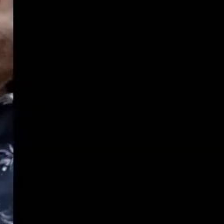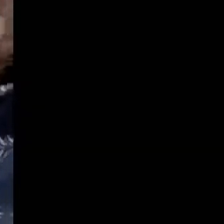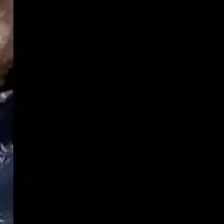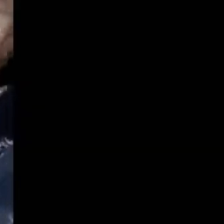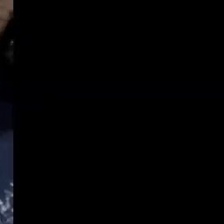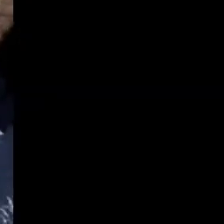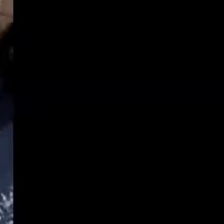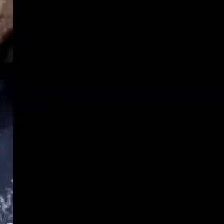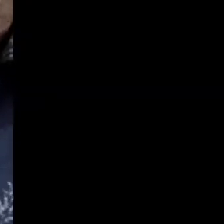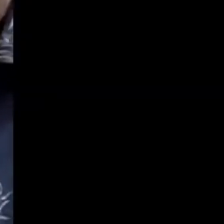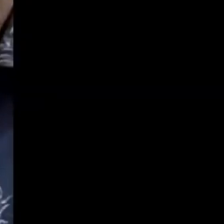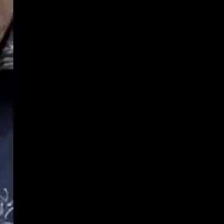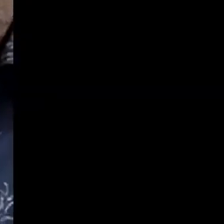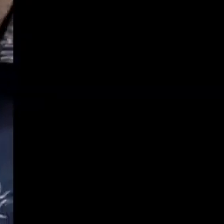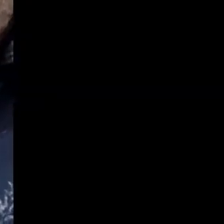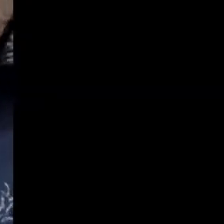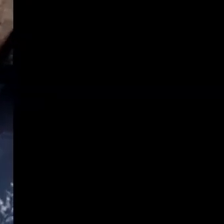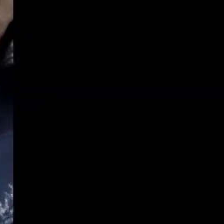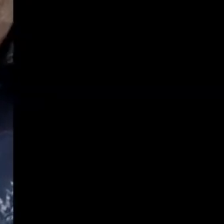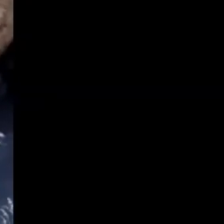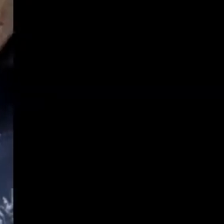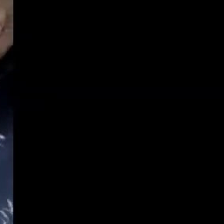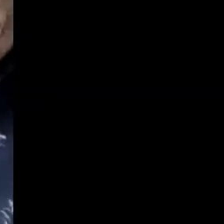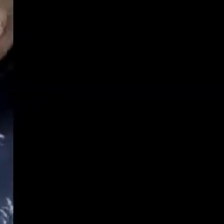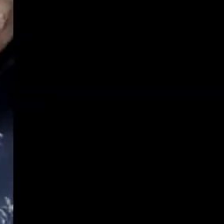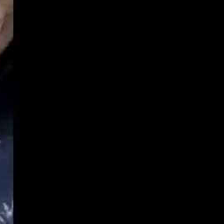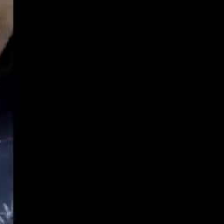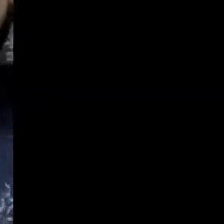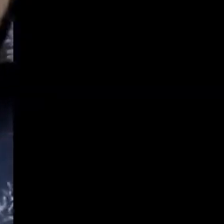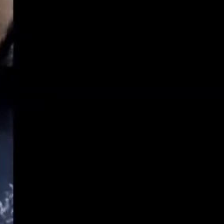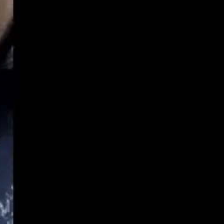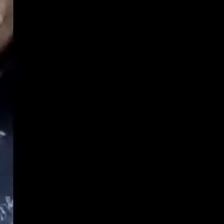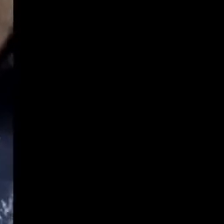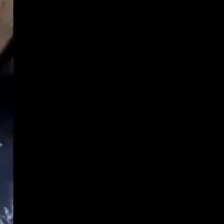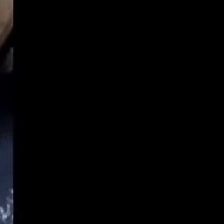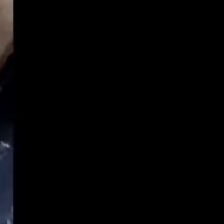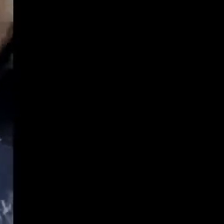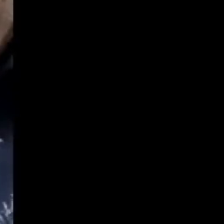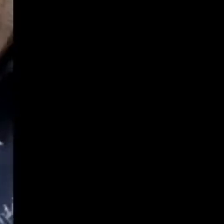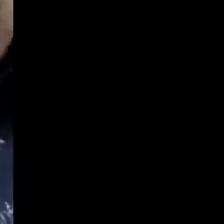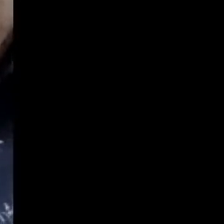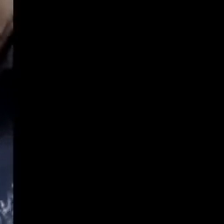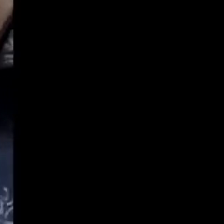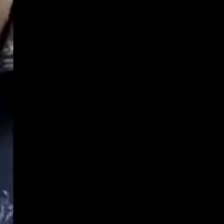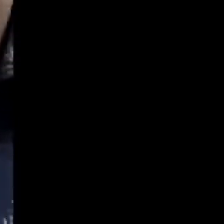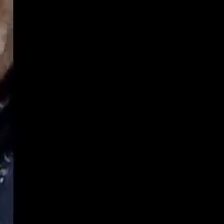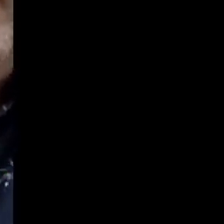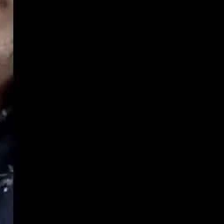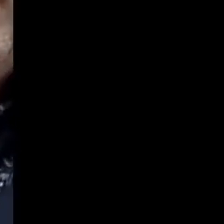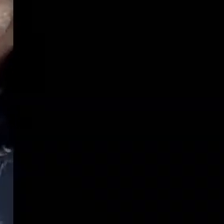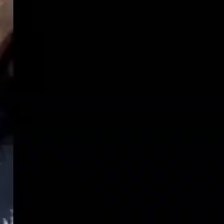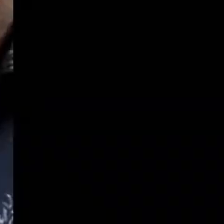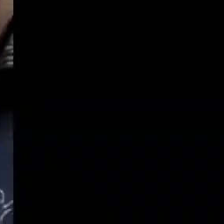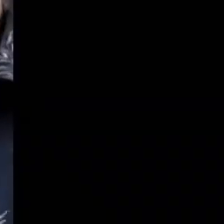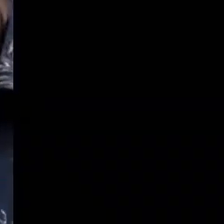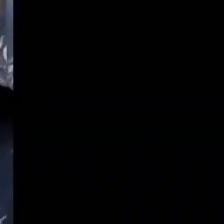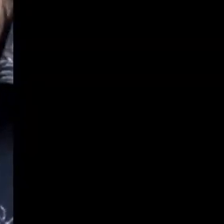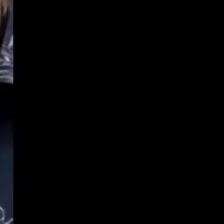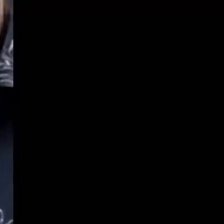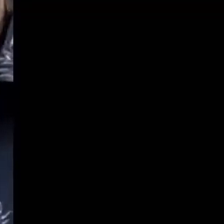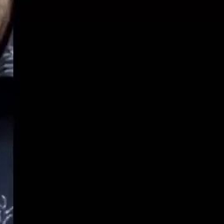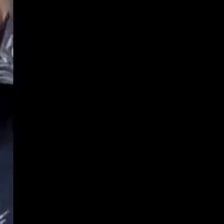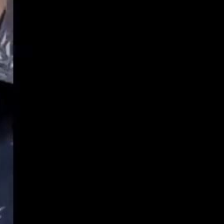uma via importantíssima que realmente está sendo executada. Esperamos agora que essa obra continue nesse ritmo,